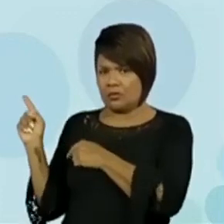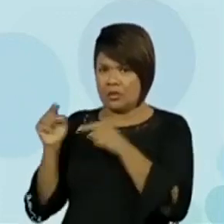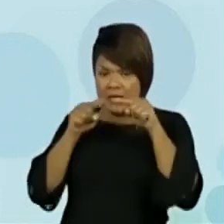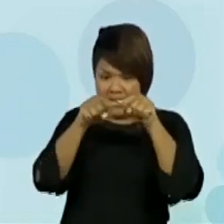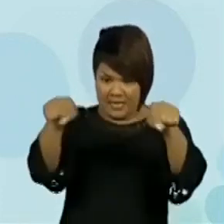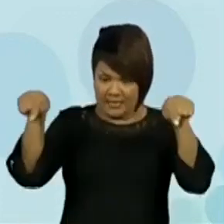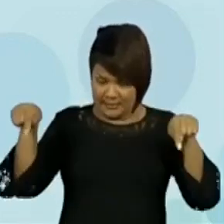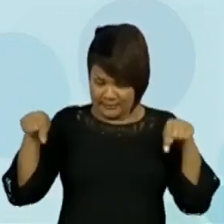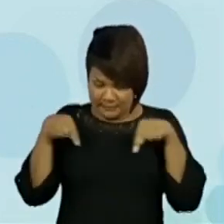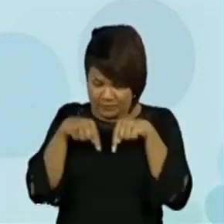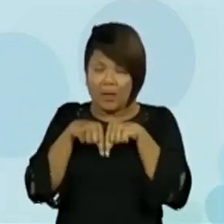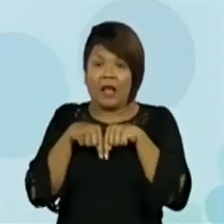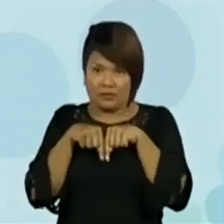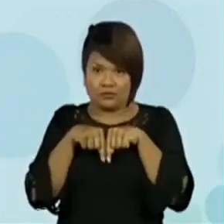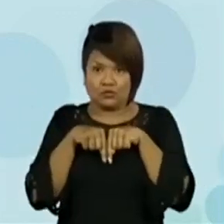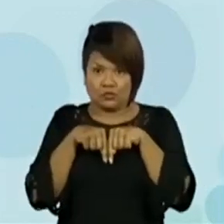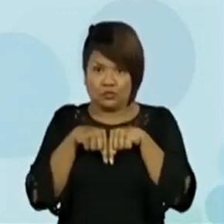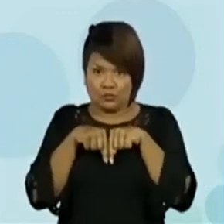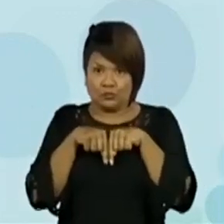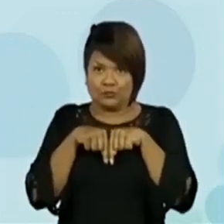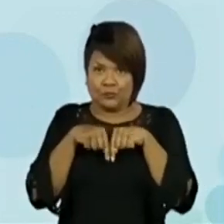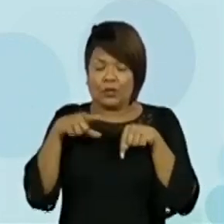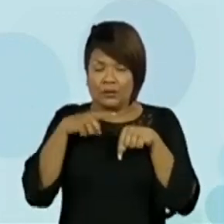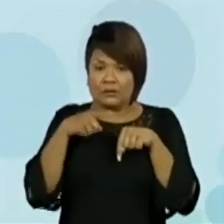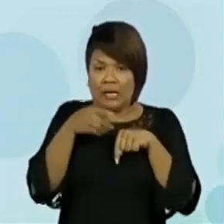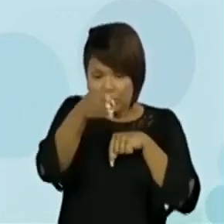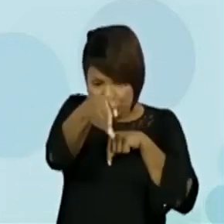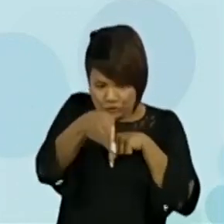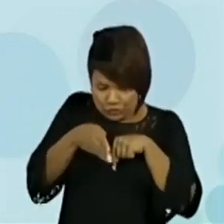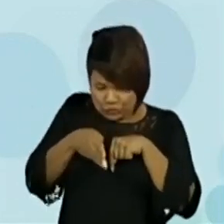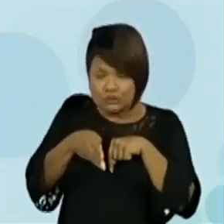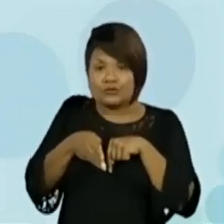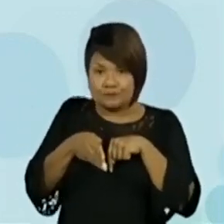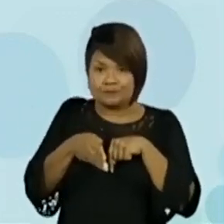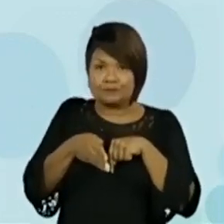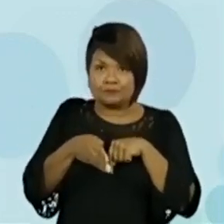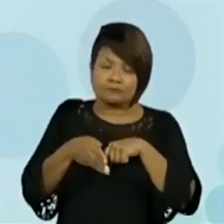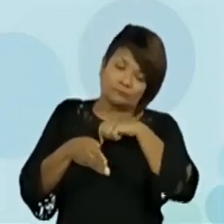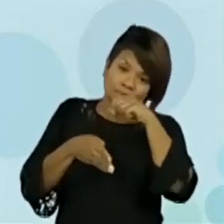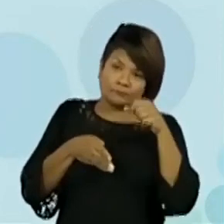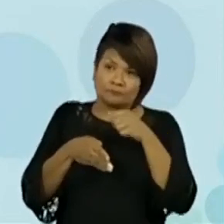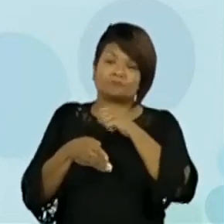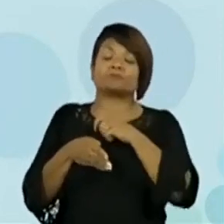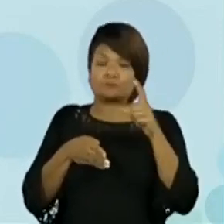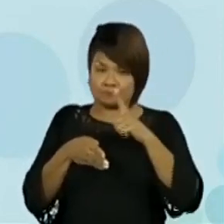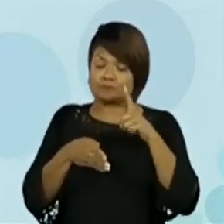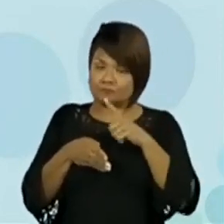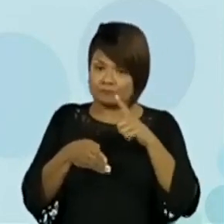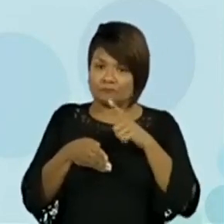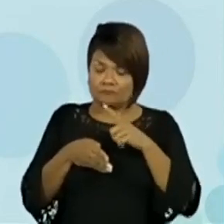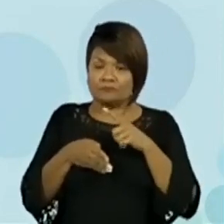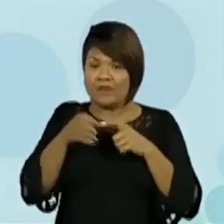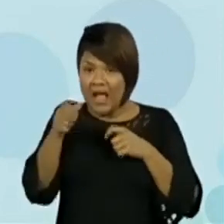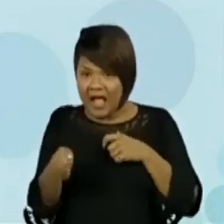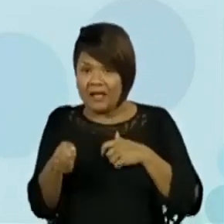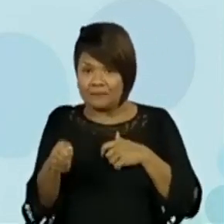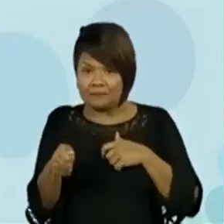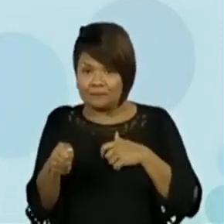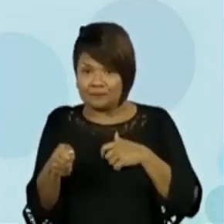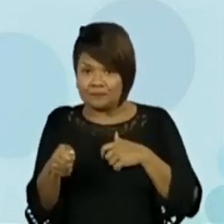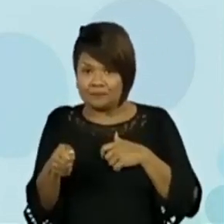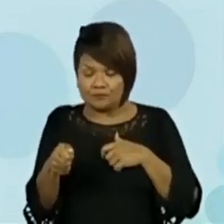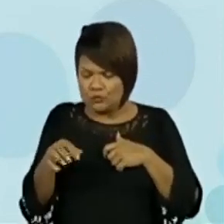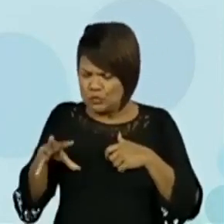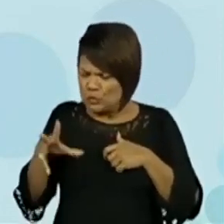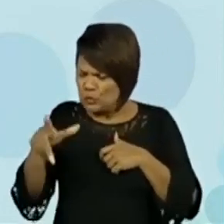No meio, eu tenho uma divisão. Nesse espaço A, eu tenho tudo, tudo, tudo, tudo do bom e do melhor.